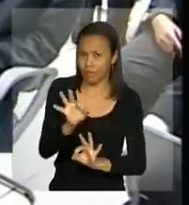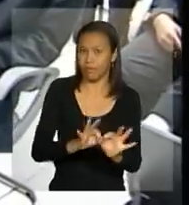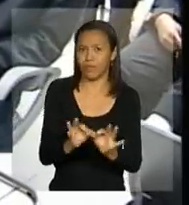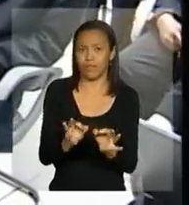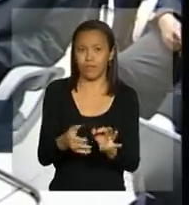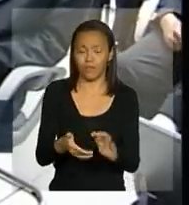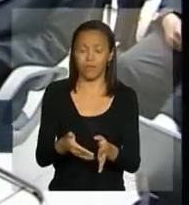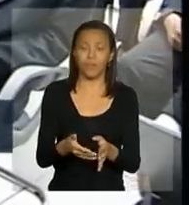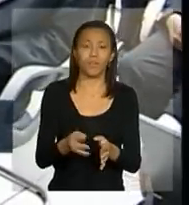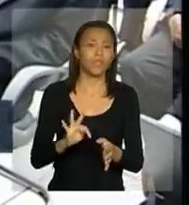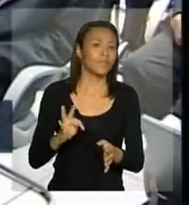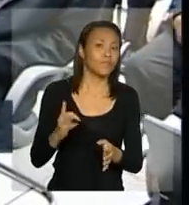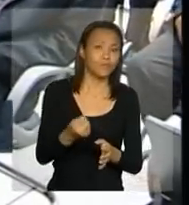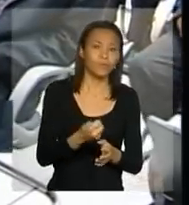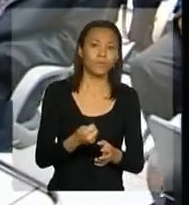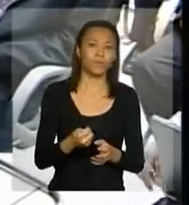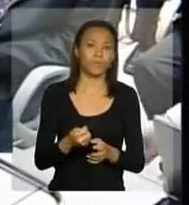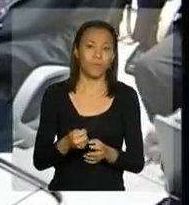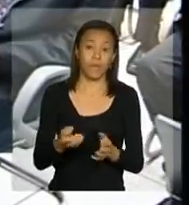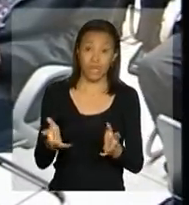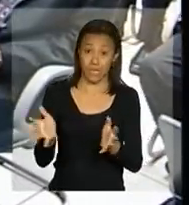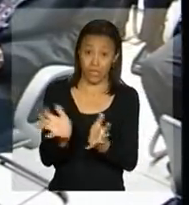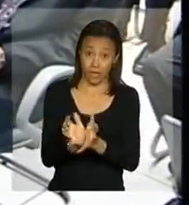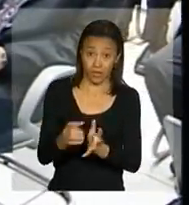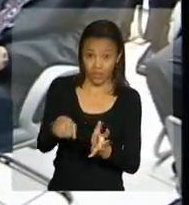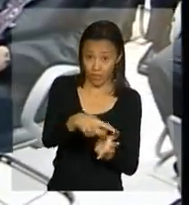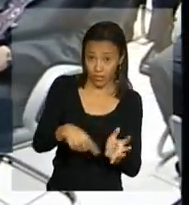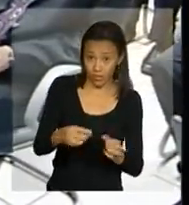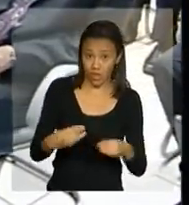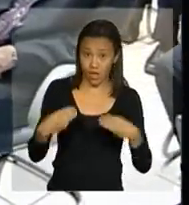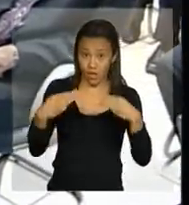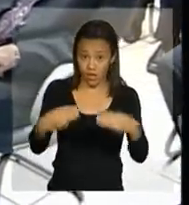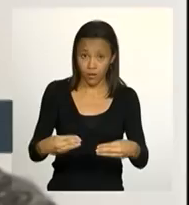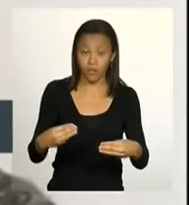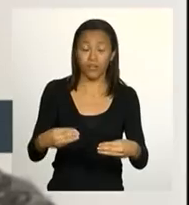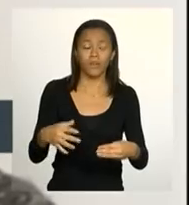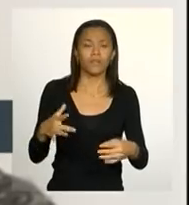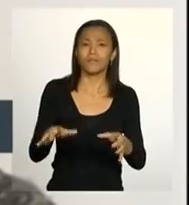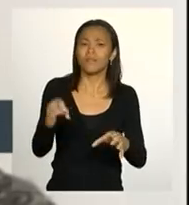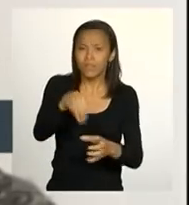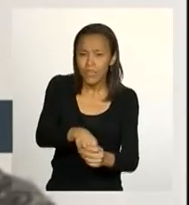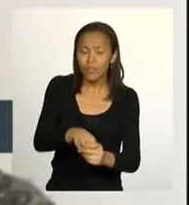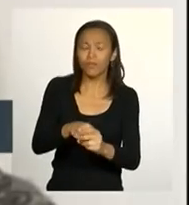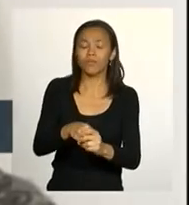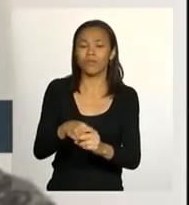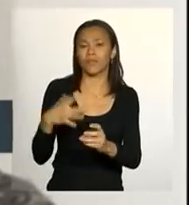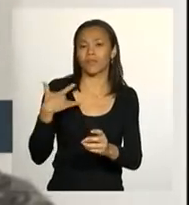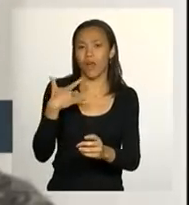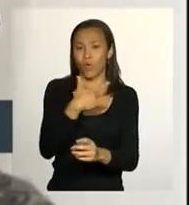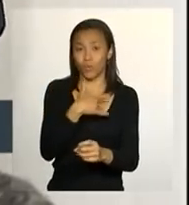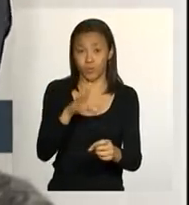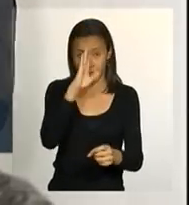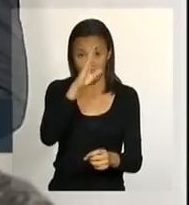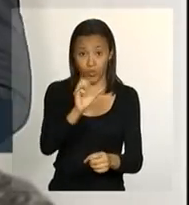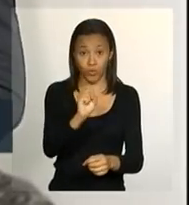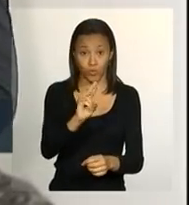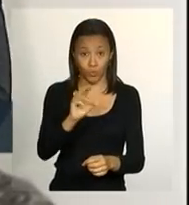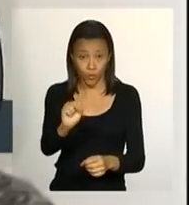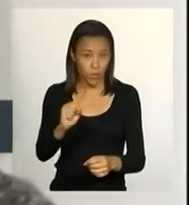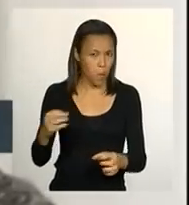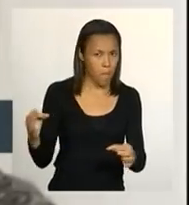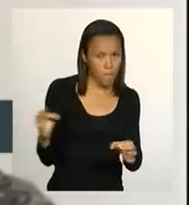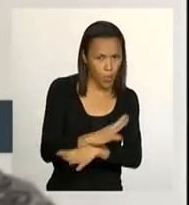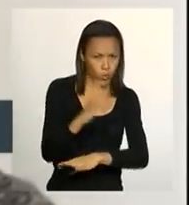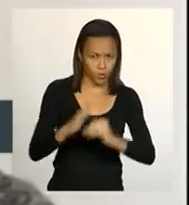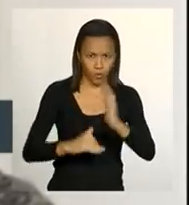preparação das áreas da saúde constituída da Força Nacional do SUS, com uma equipe preparada para a pronta